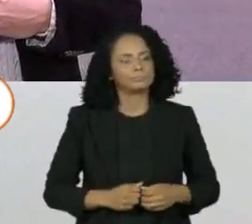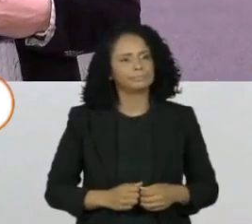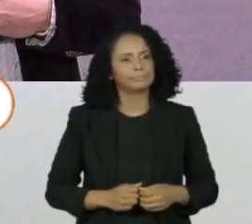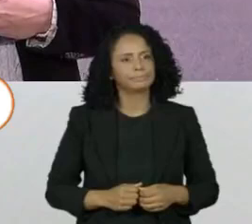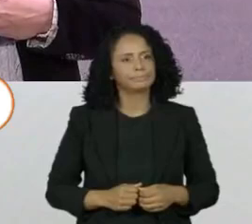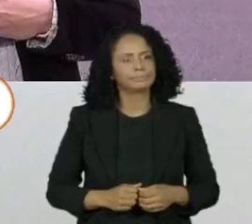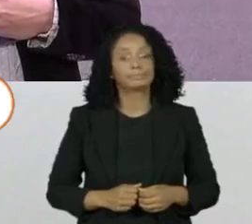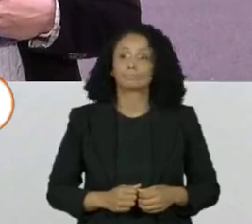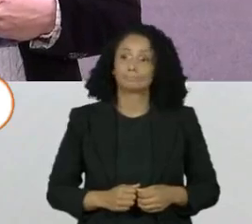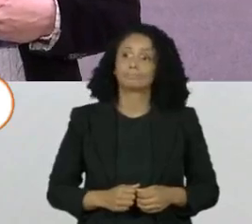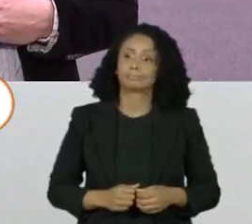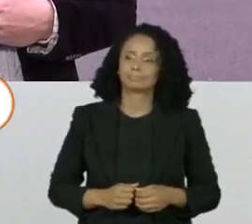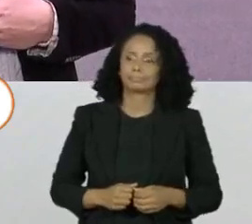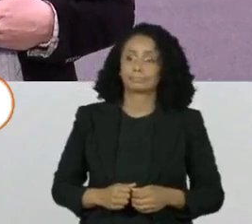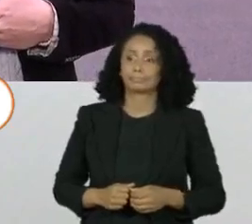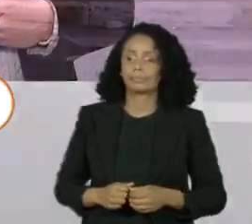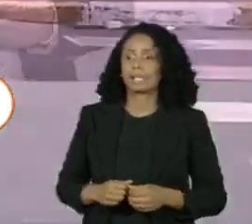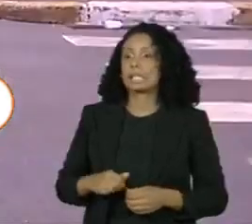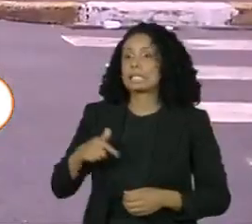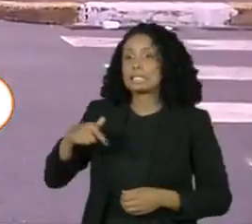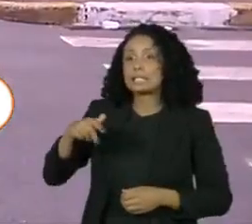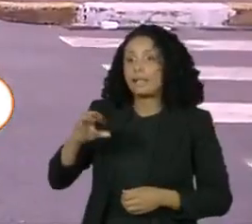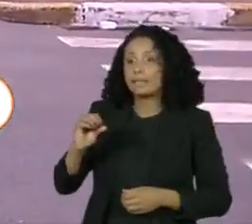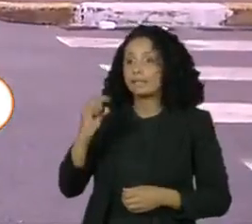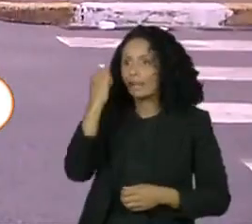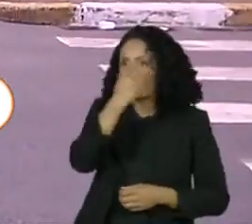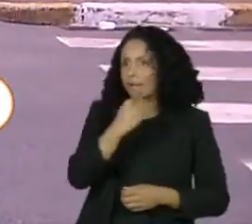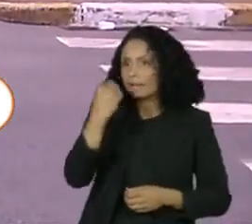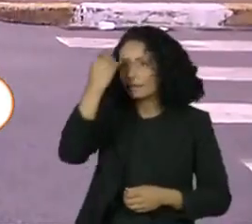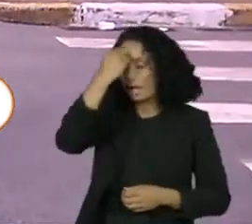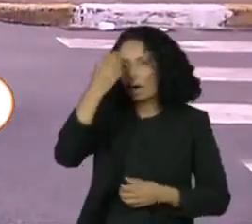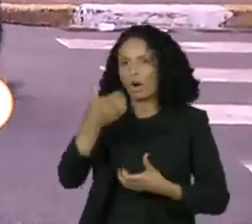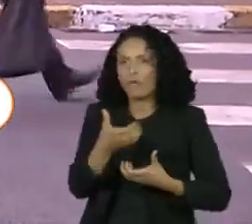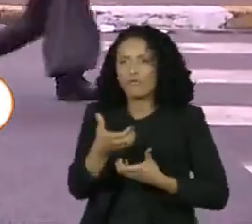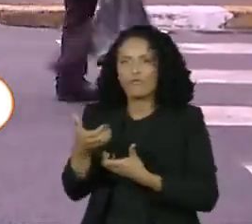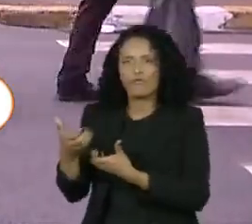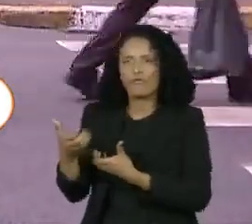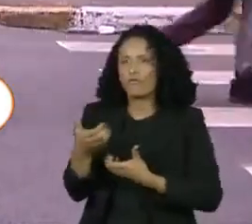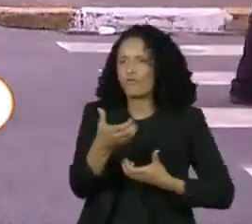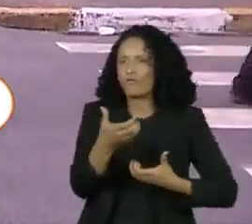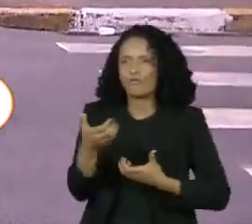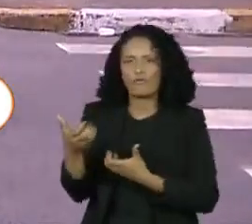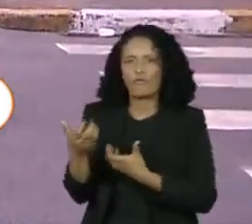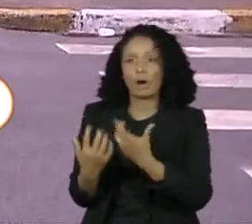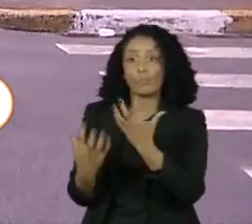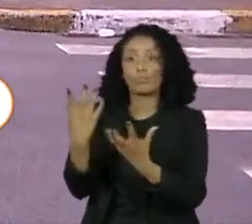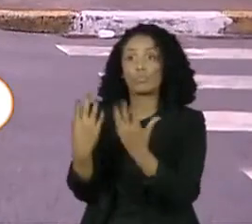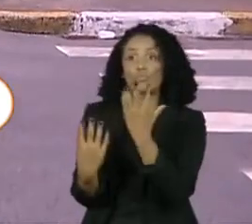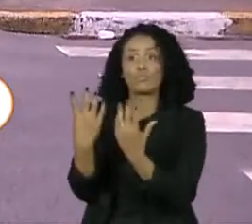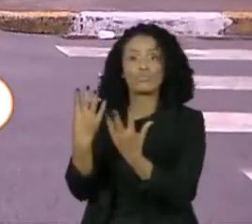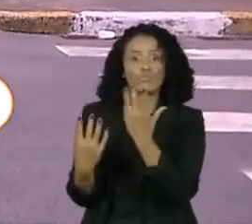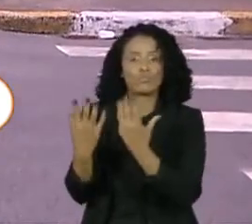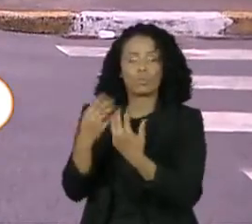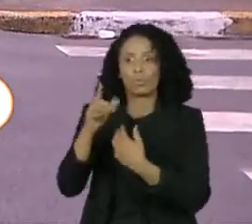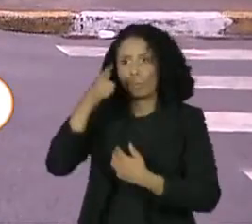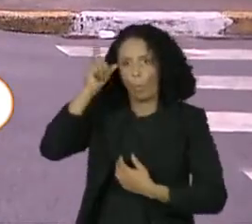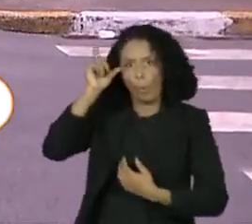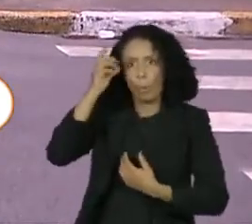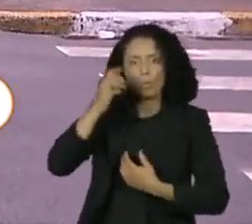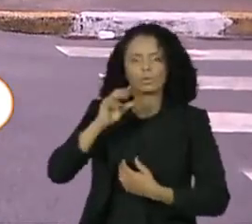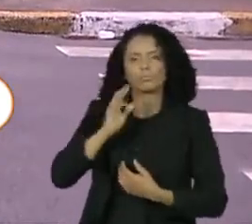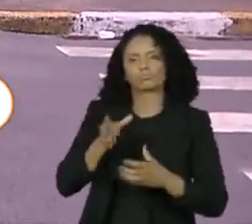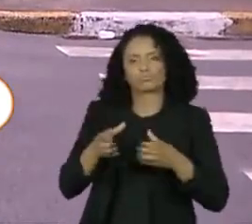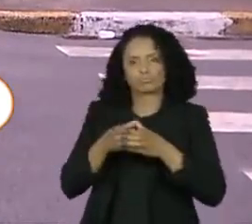Pois é, foram quase 70 horas de combate às chamas e ontem à noite o Corpo de Bombeiros chegou a dizer que o fogo tinha cessado.